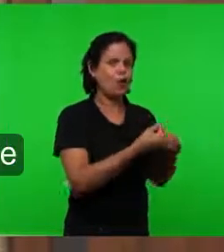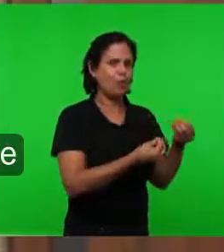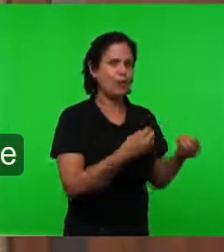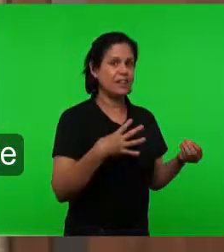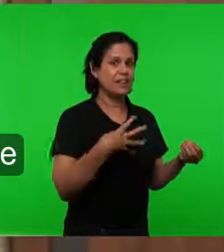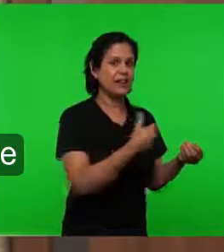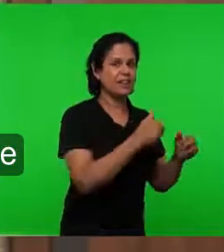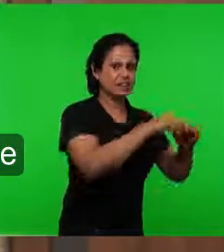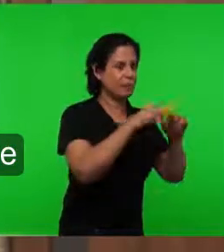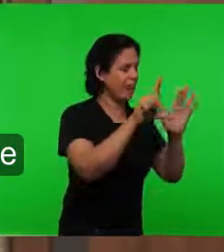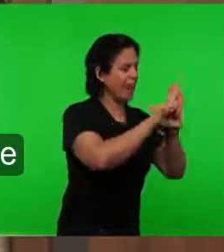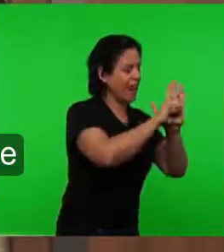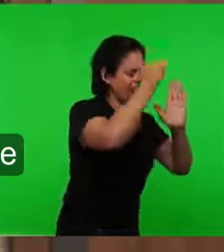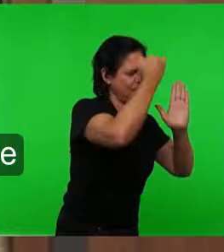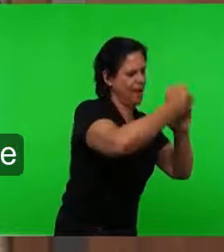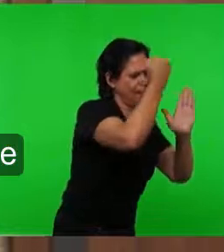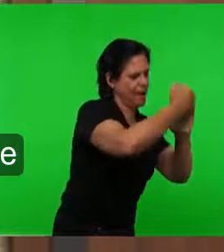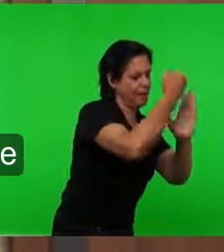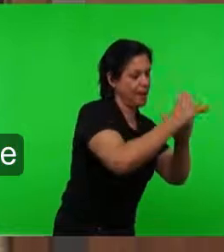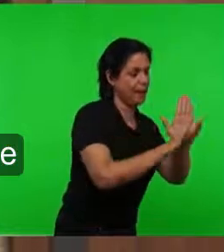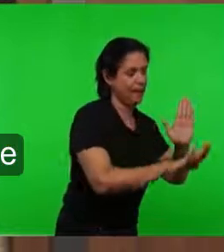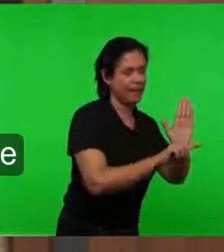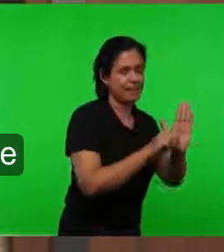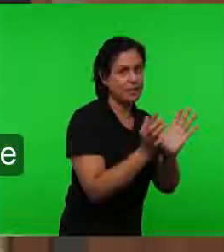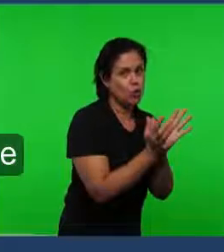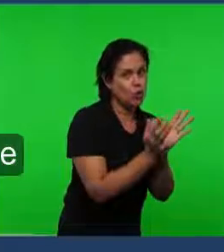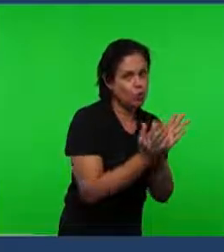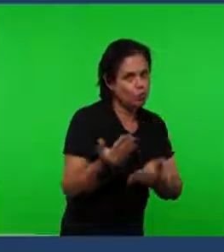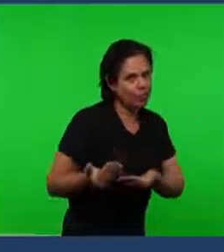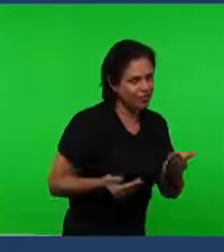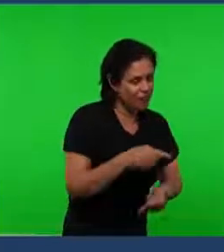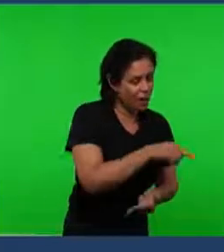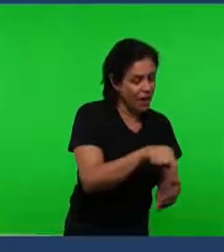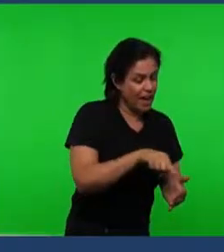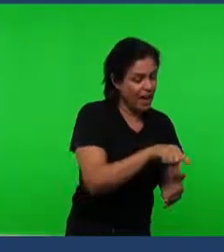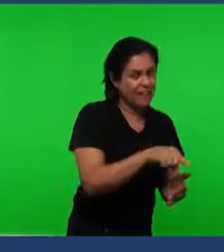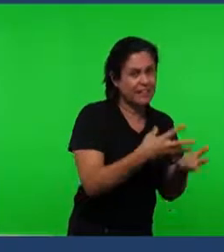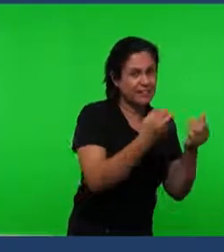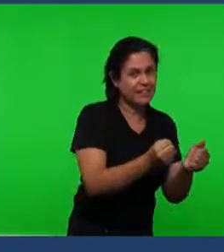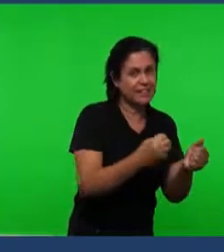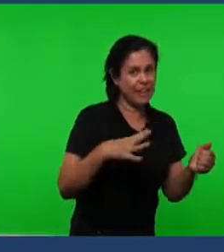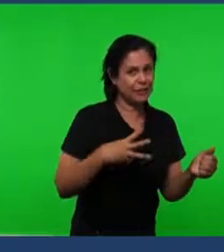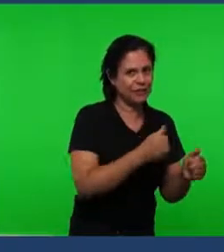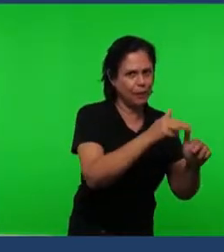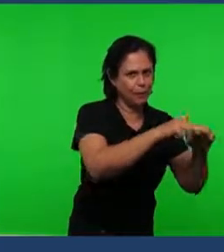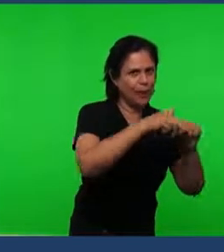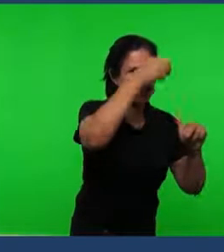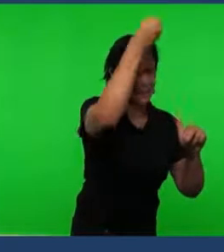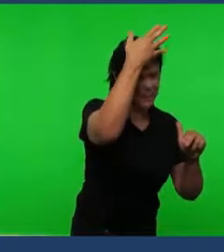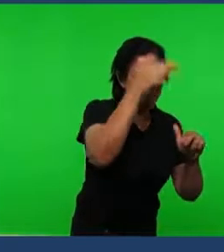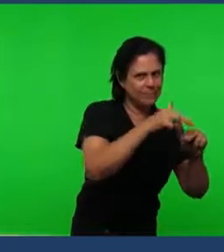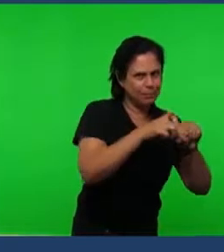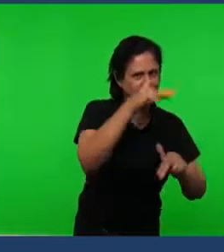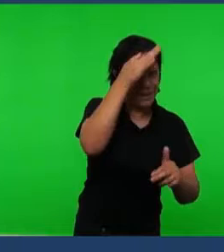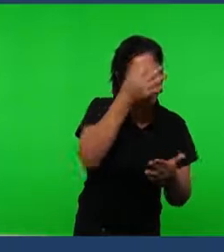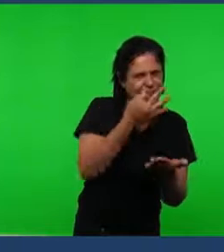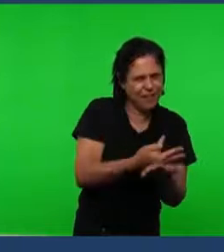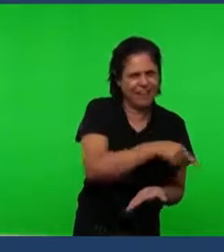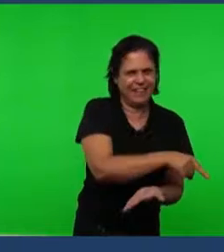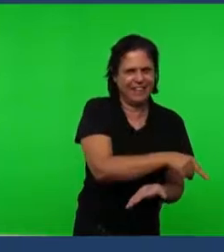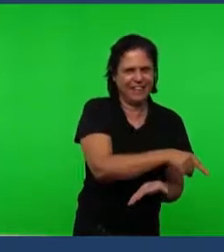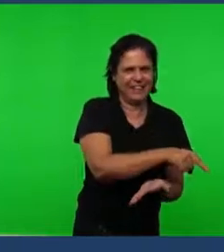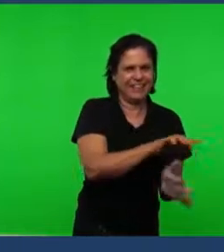Agora Aos fiéis ali O senhor fala Que as últimas obras Que seriam depois de Tiatira São